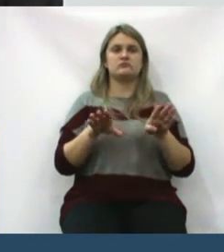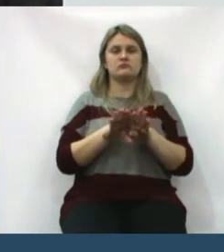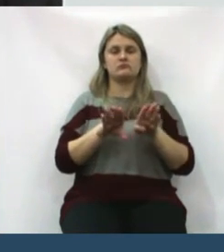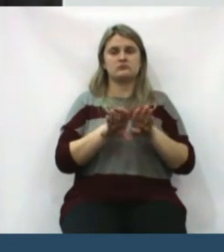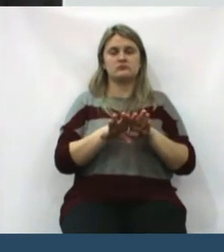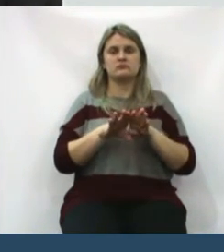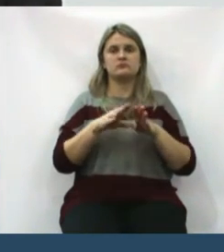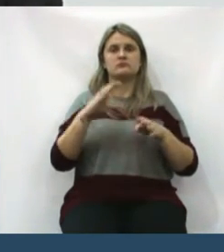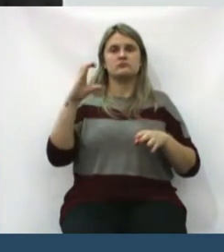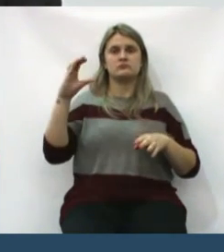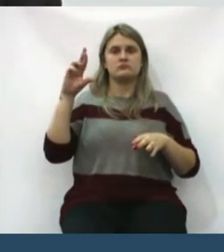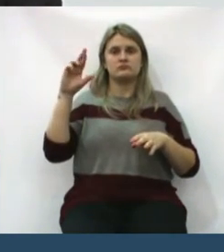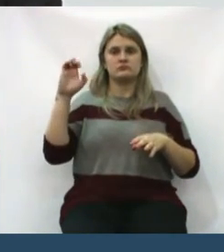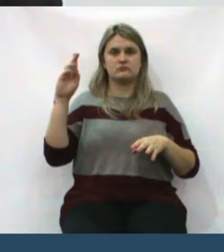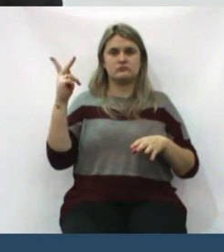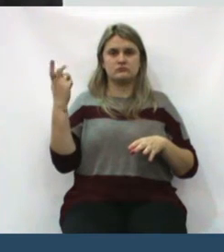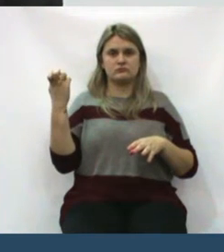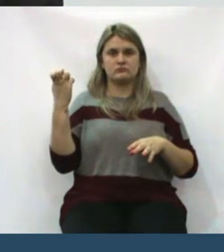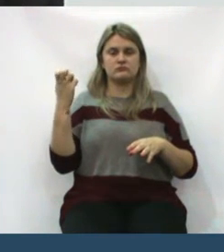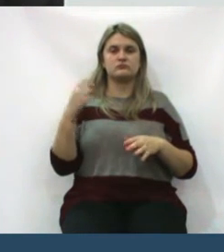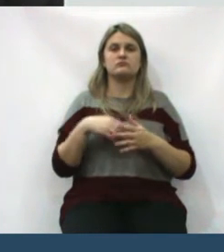em creches.